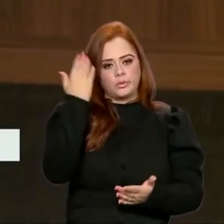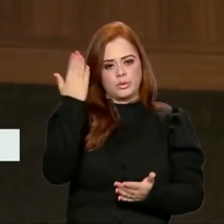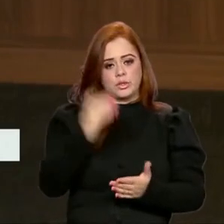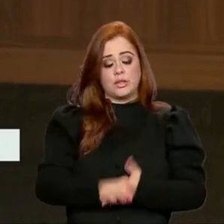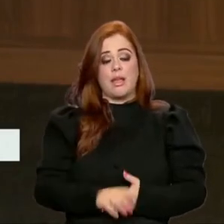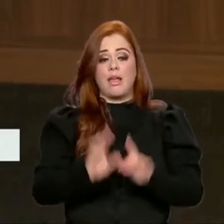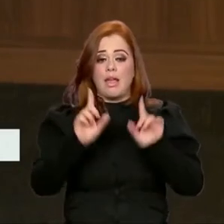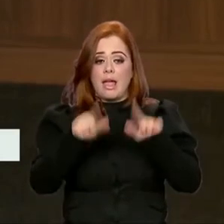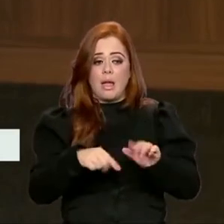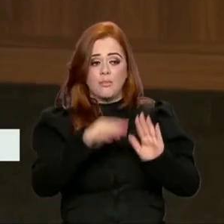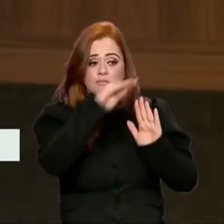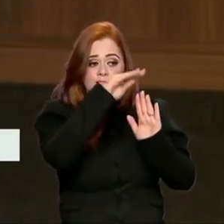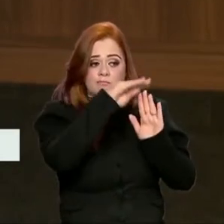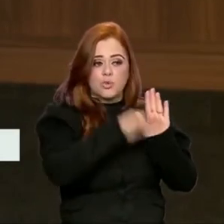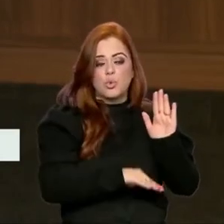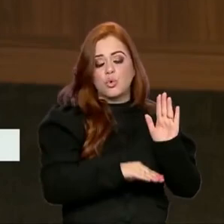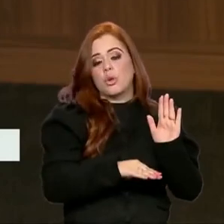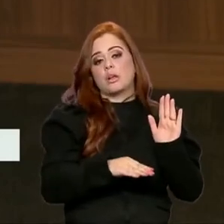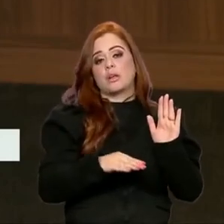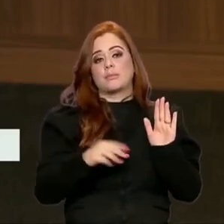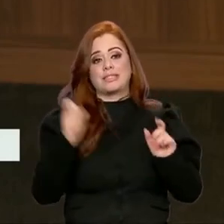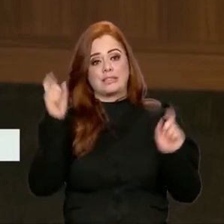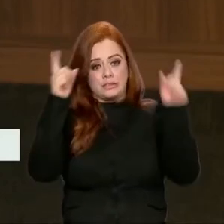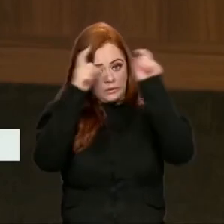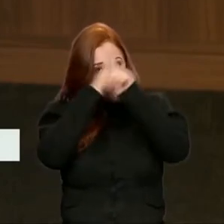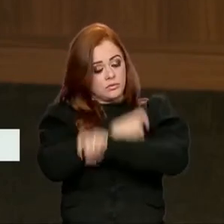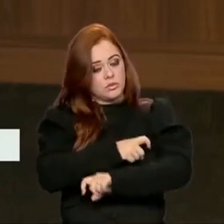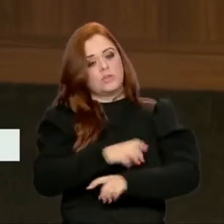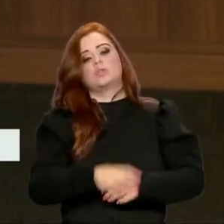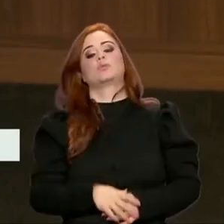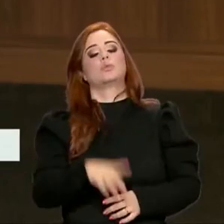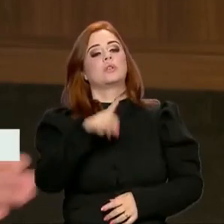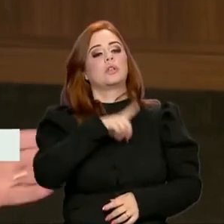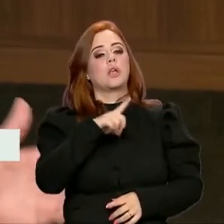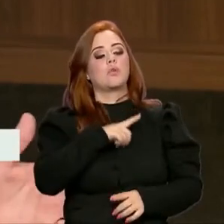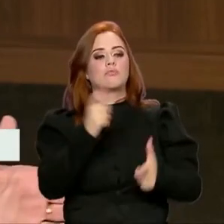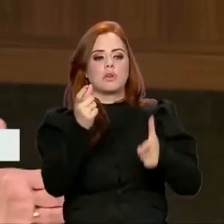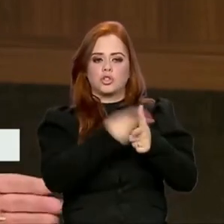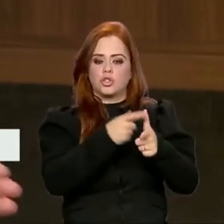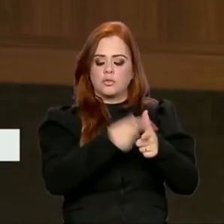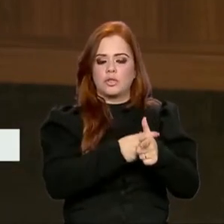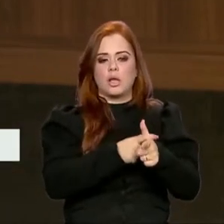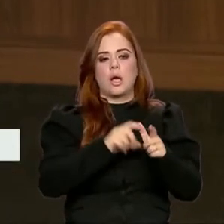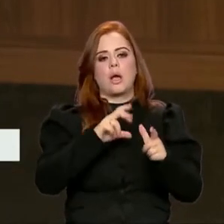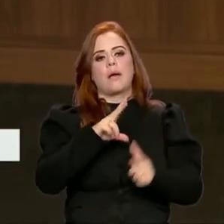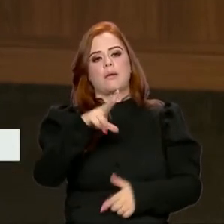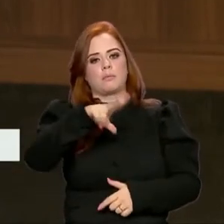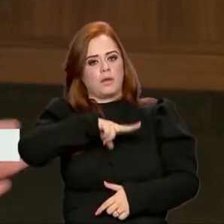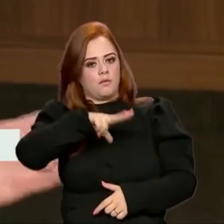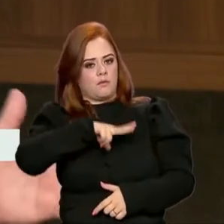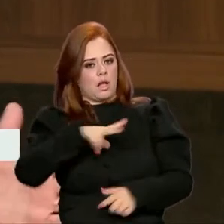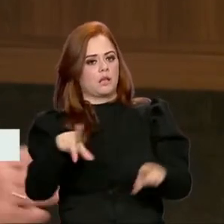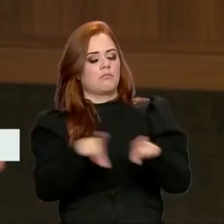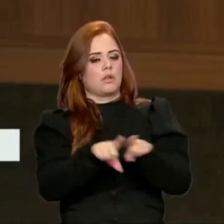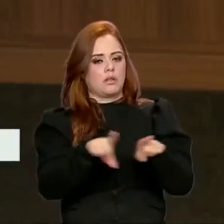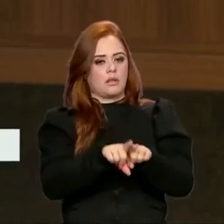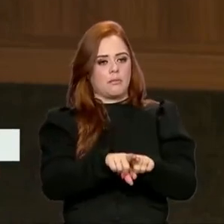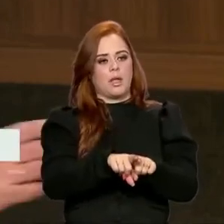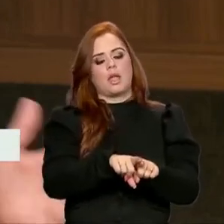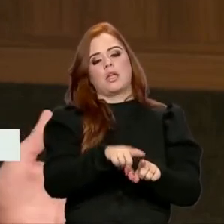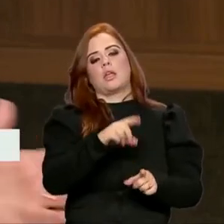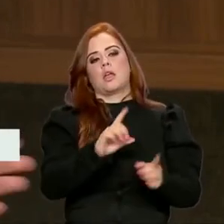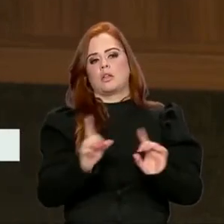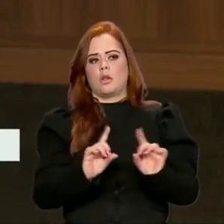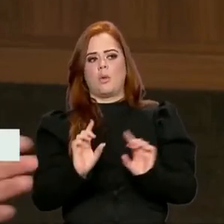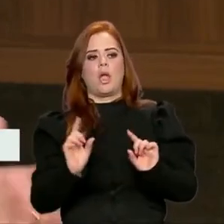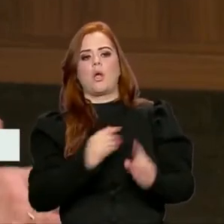complexo que envolve dívidas privadas, ou seja, não são dívidas com o governo, são dívidas entre consumidores e